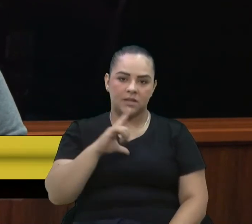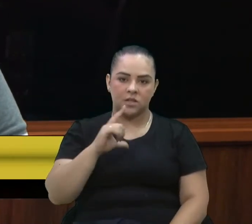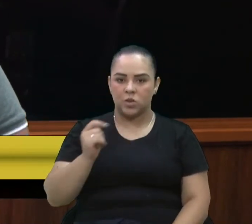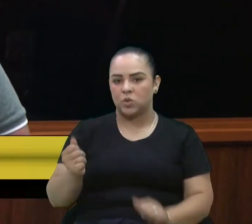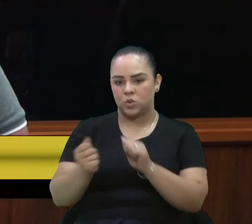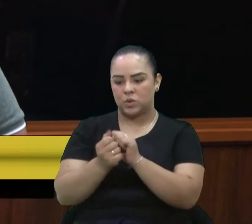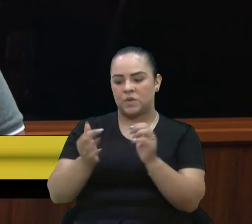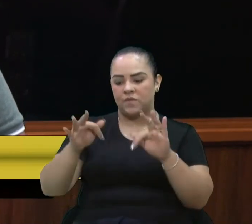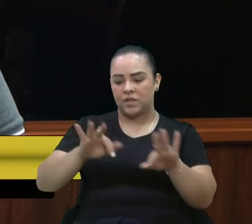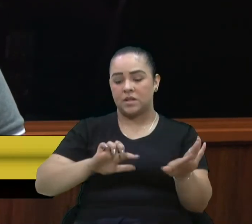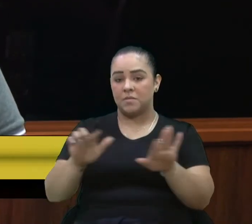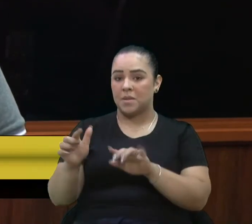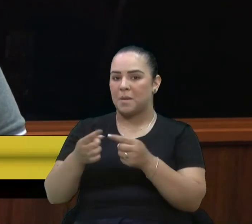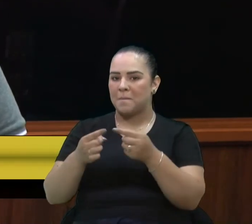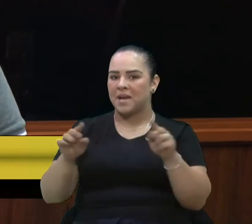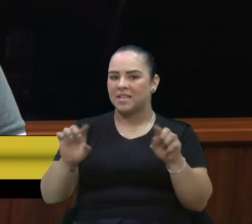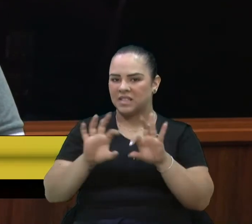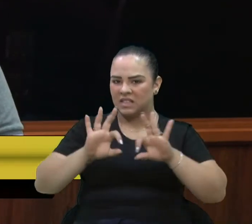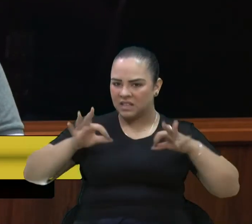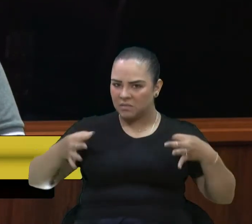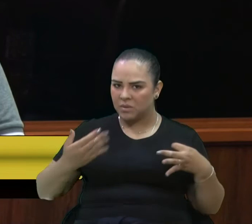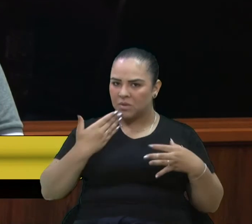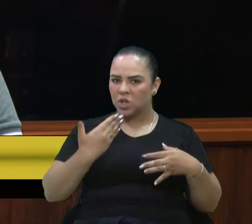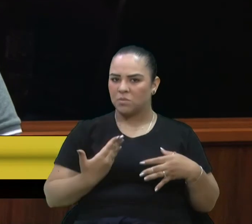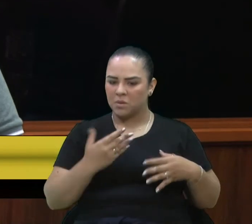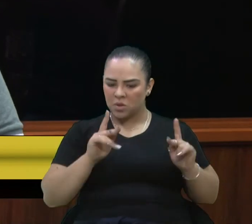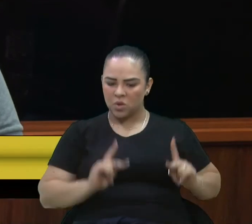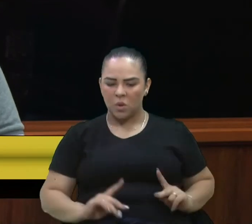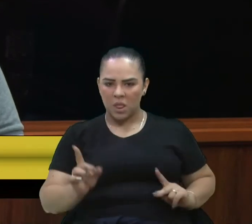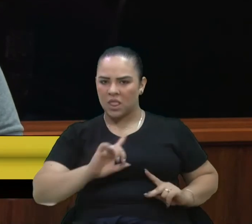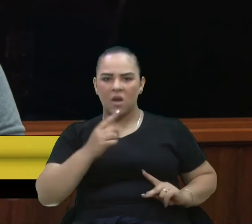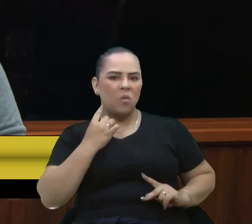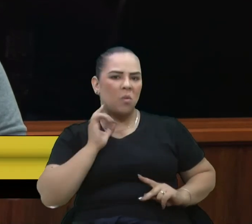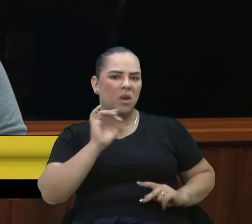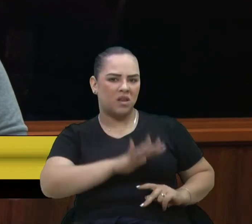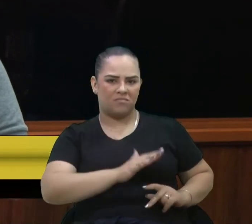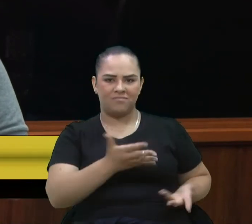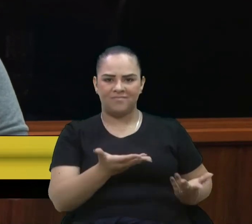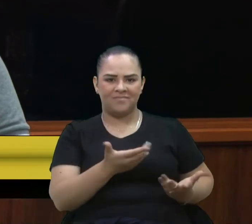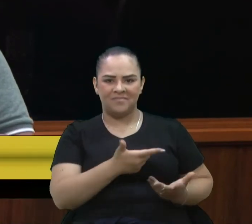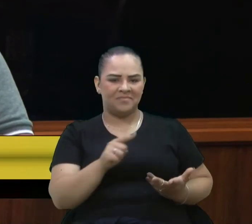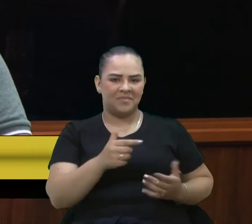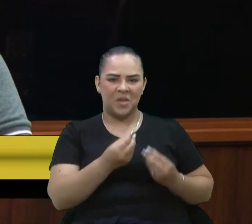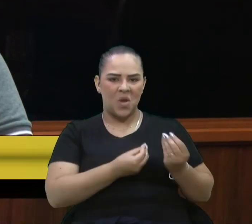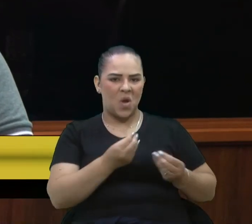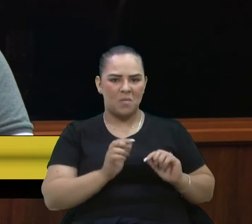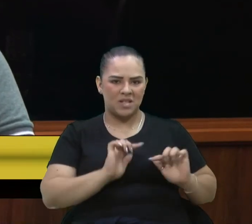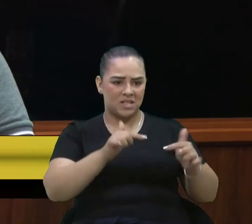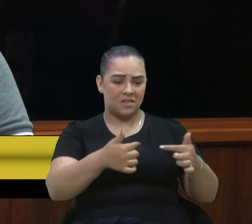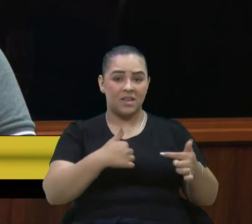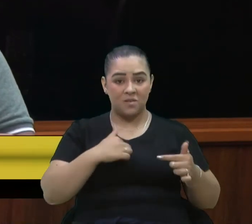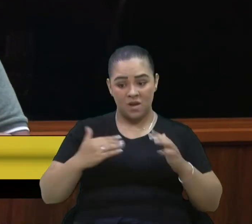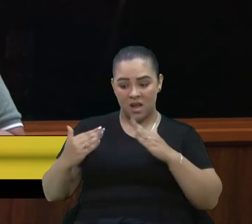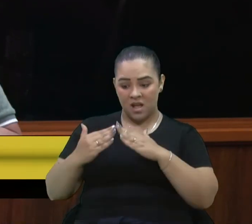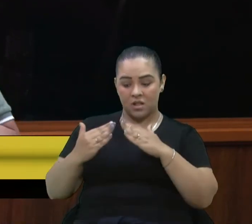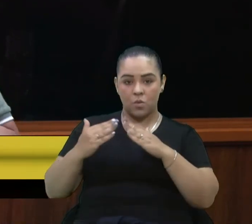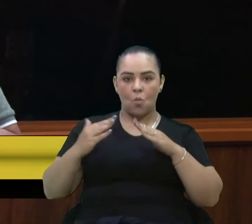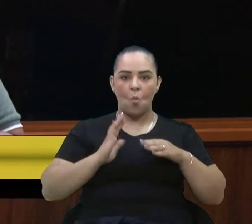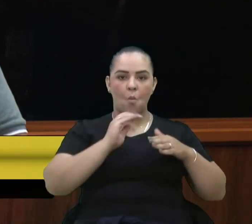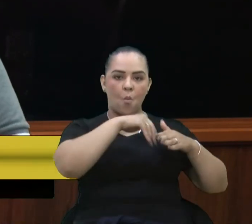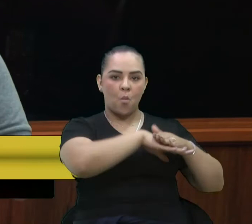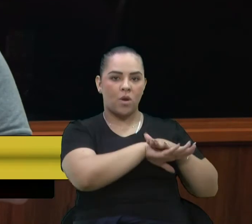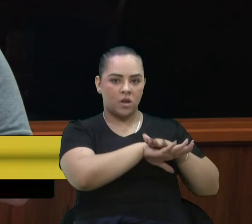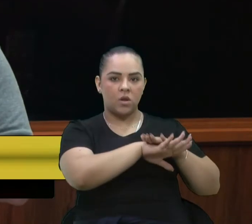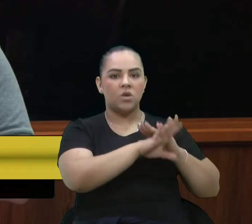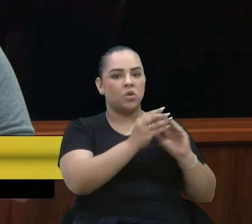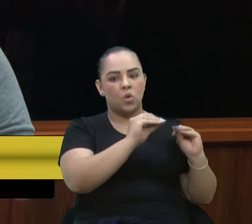semana. Mas simplesmente pedir para as pessoas não colocar o lixo não é uma ação efetiva. Eu moro em casa, eu guardo o lixo e boto só